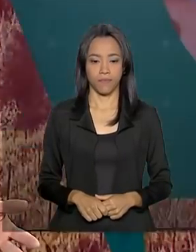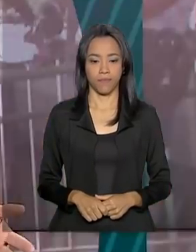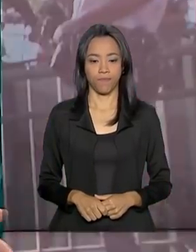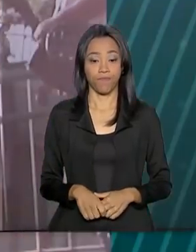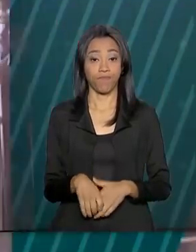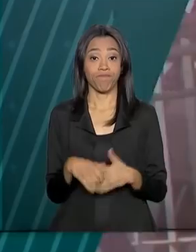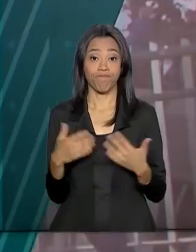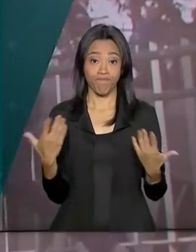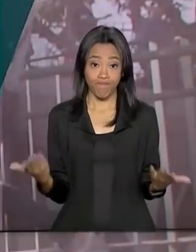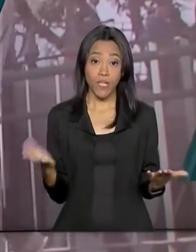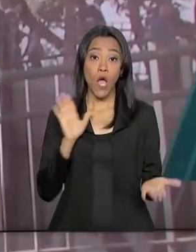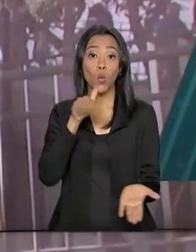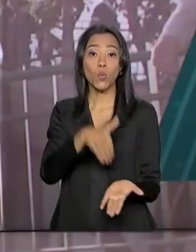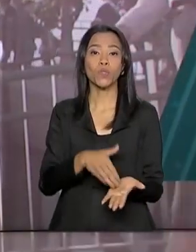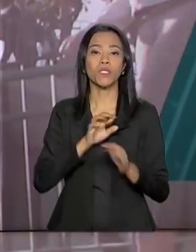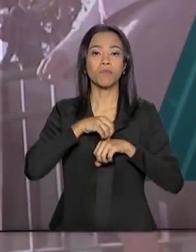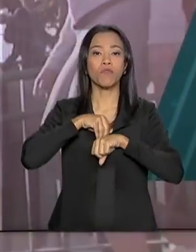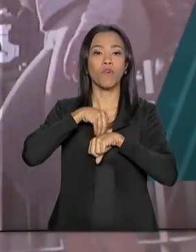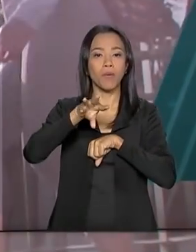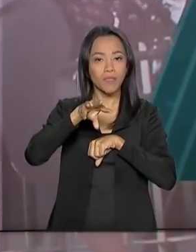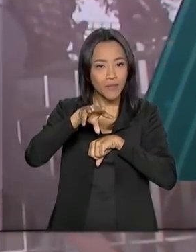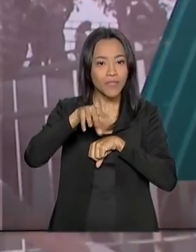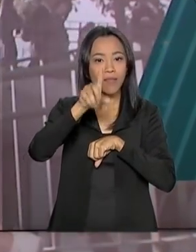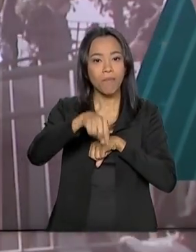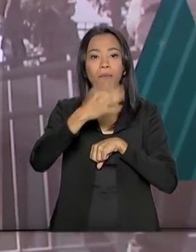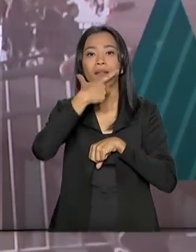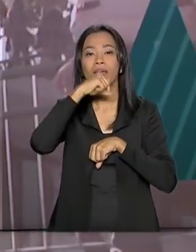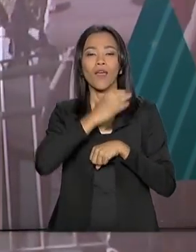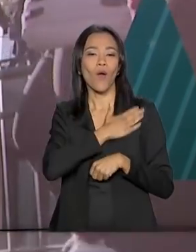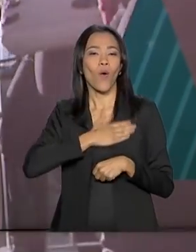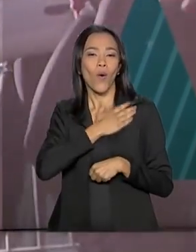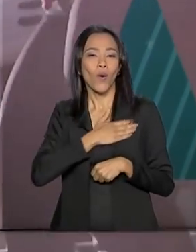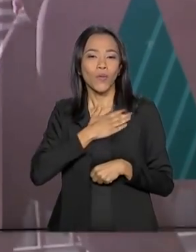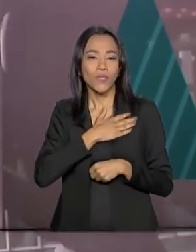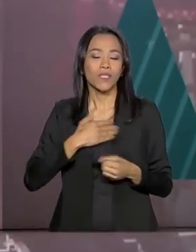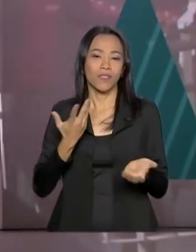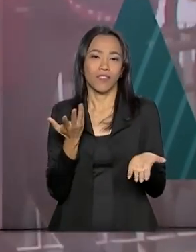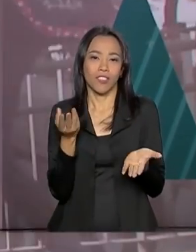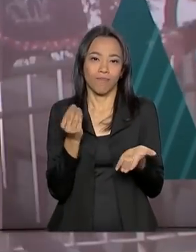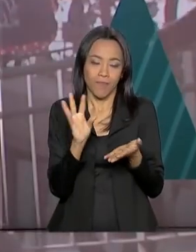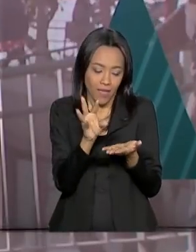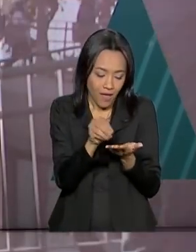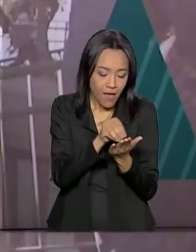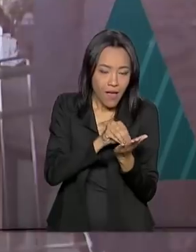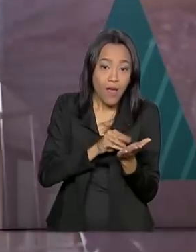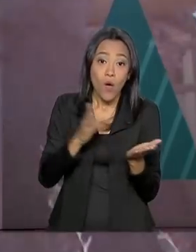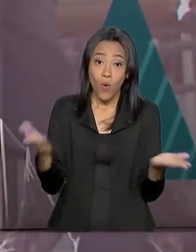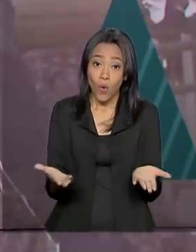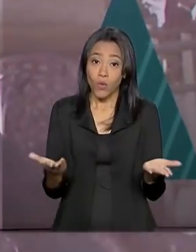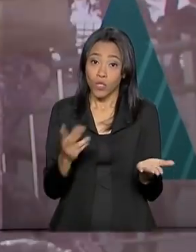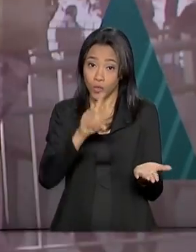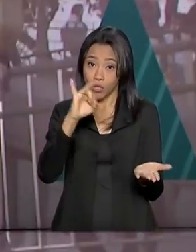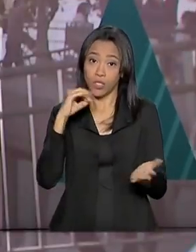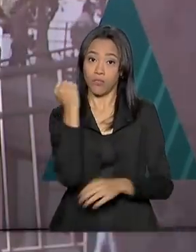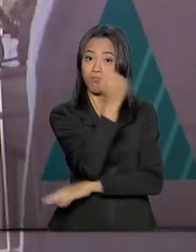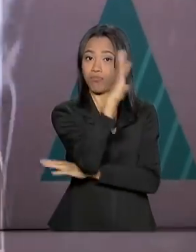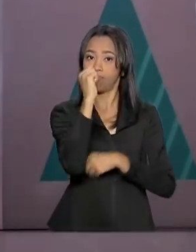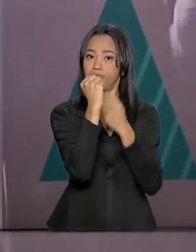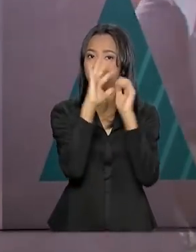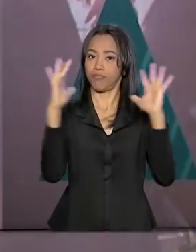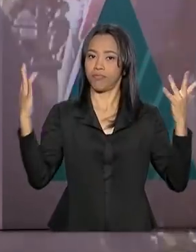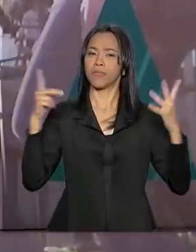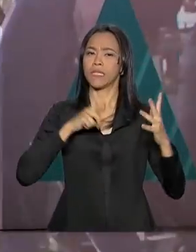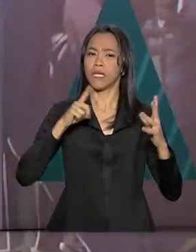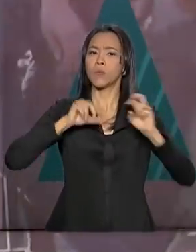E agora uma última notícia boa para os colecionadores. Os Correios lançam hoje no Dia Mundial do Meio Ambiente selos com o tema